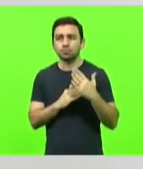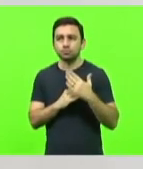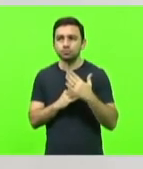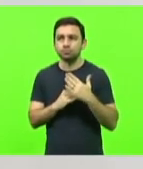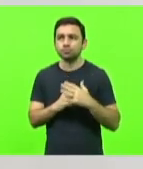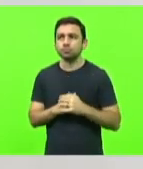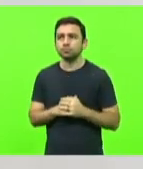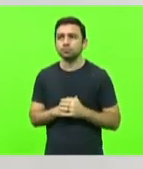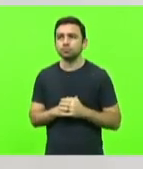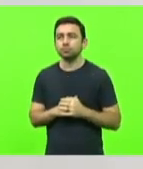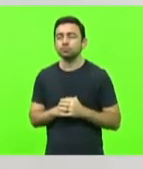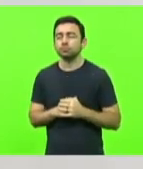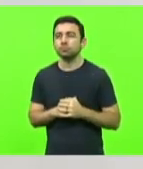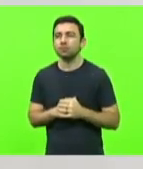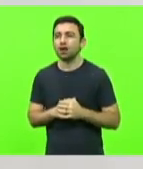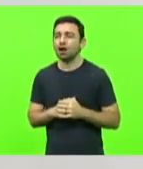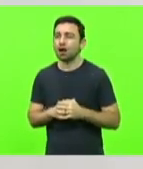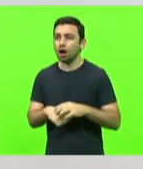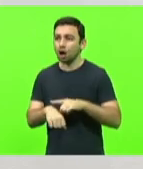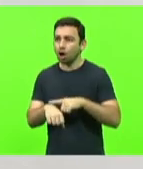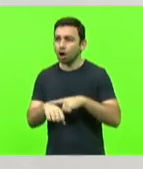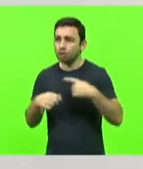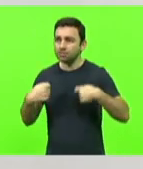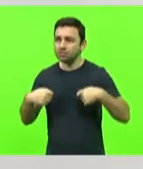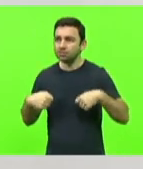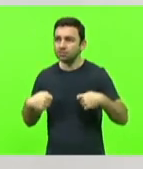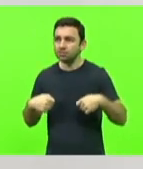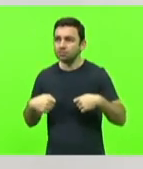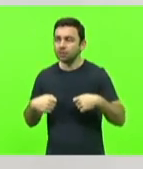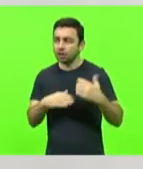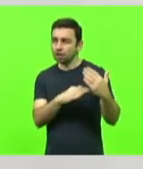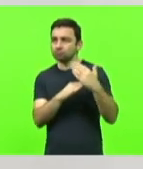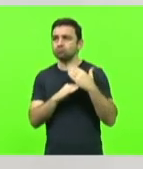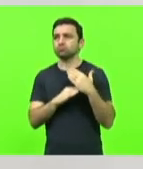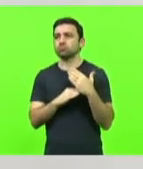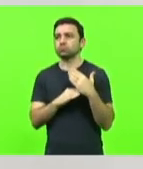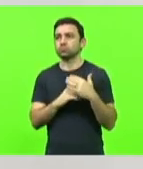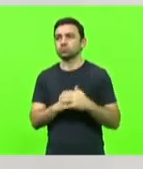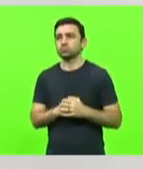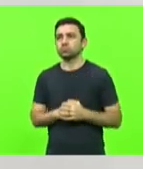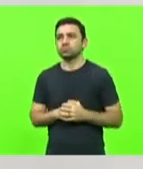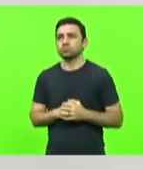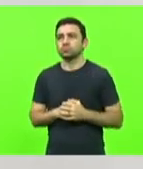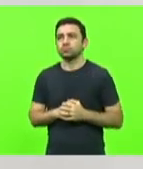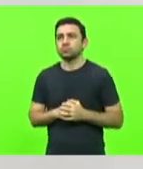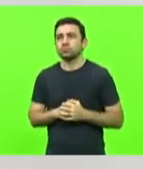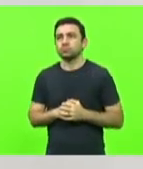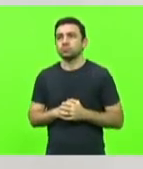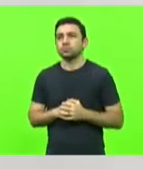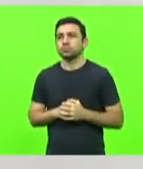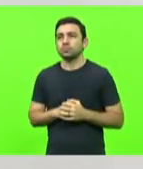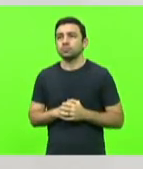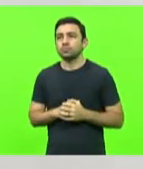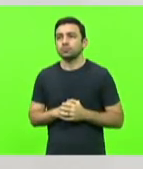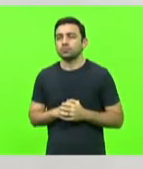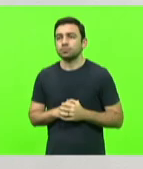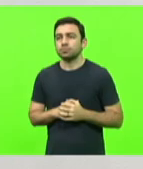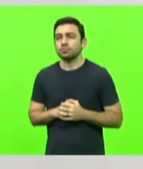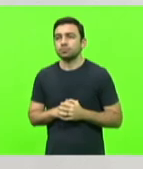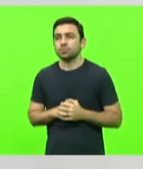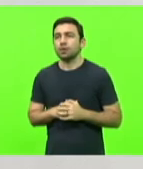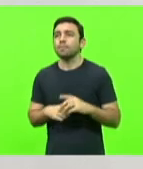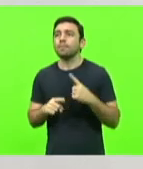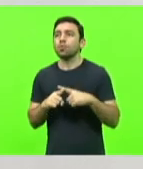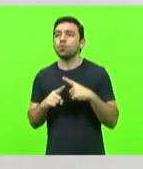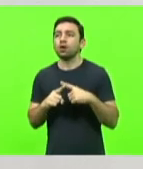vamos dizer, a hora que a gente precisar está ali como uma retaguarda, tá, porque nós